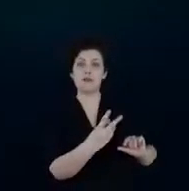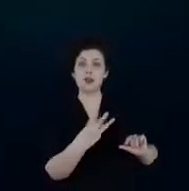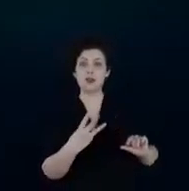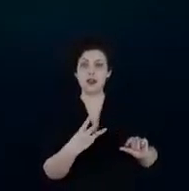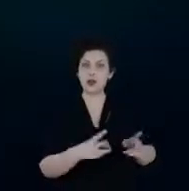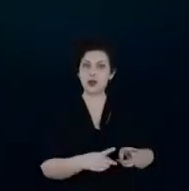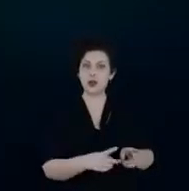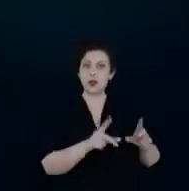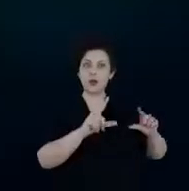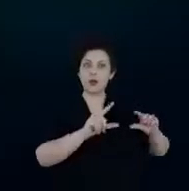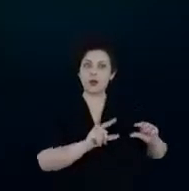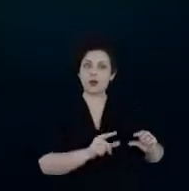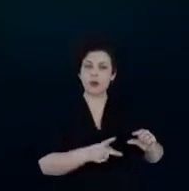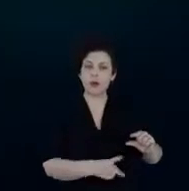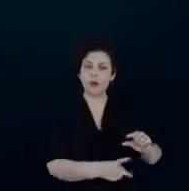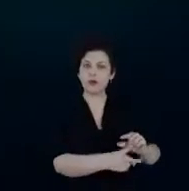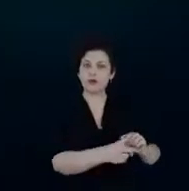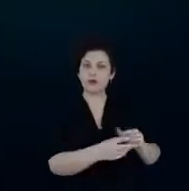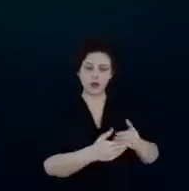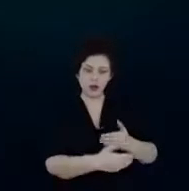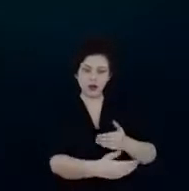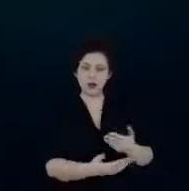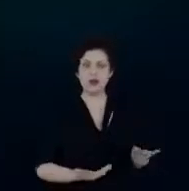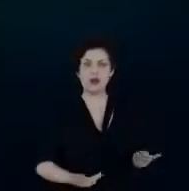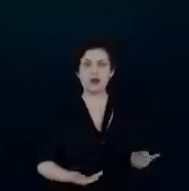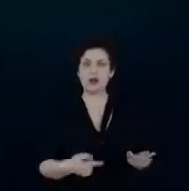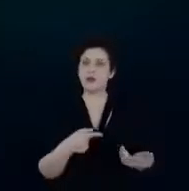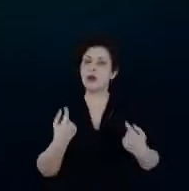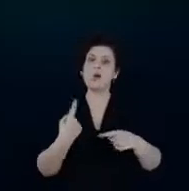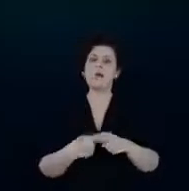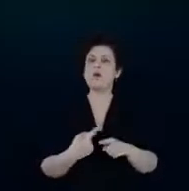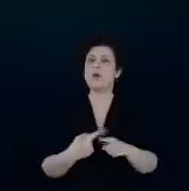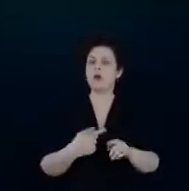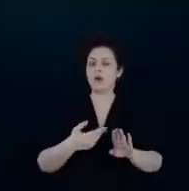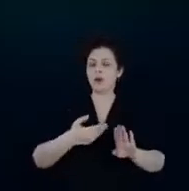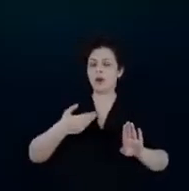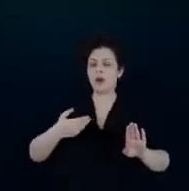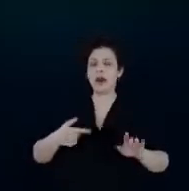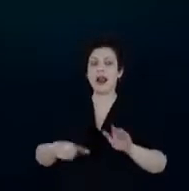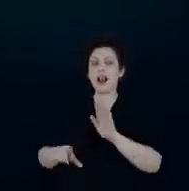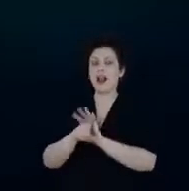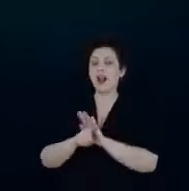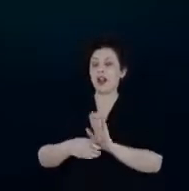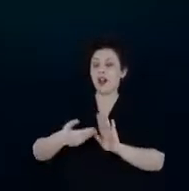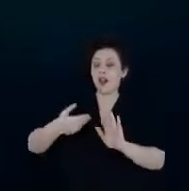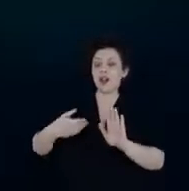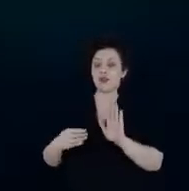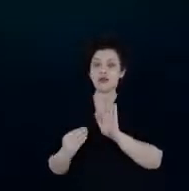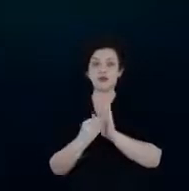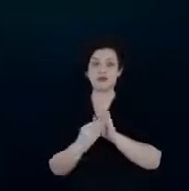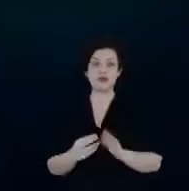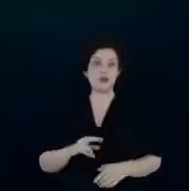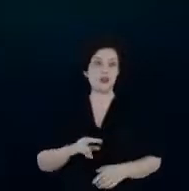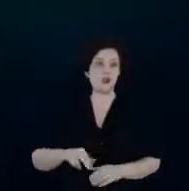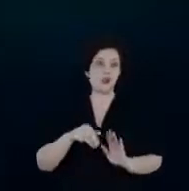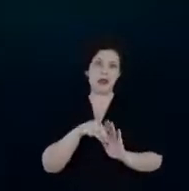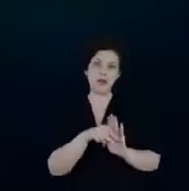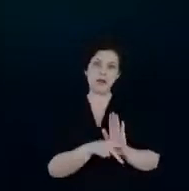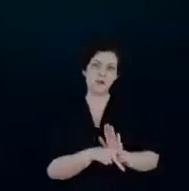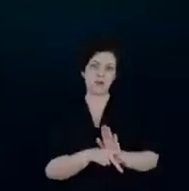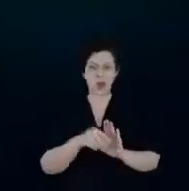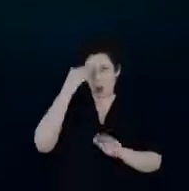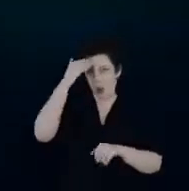continua reduzido para frente isso devido a uma questão legal que já estava definido antes não é a MP que faz isso